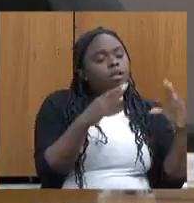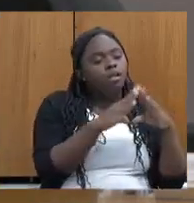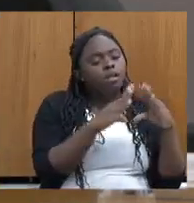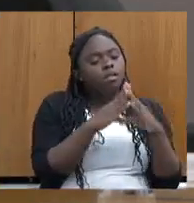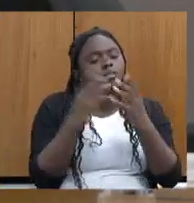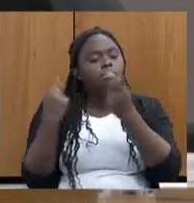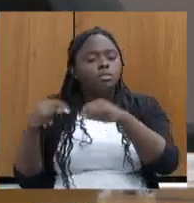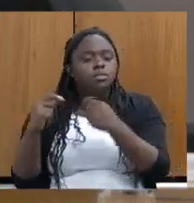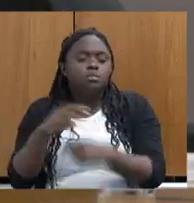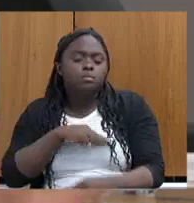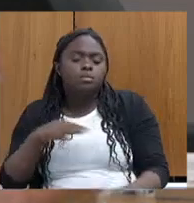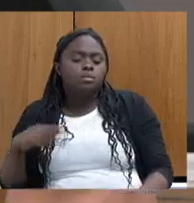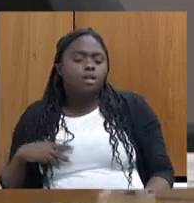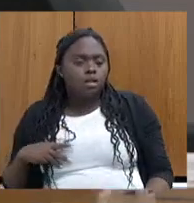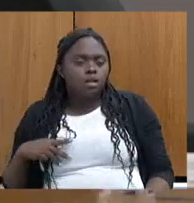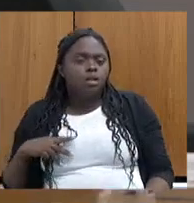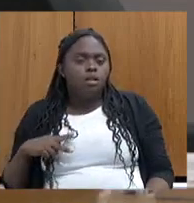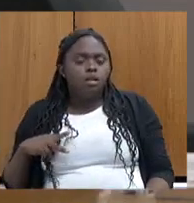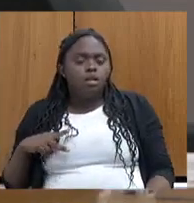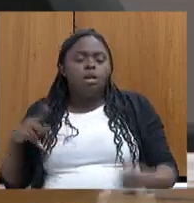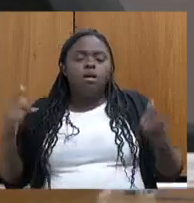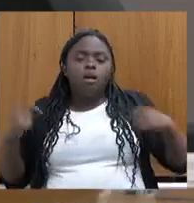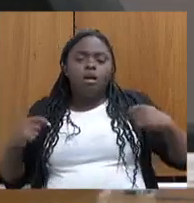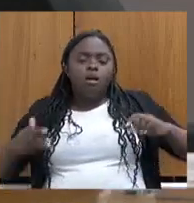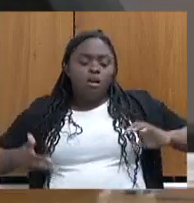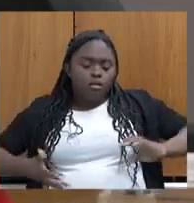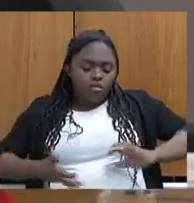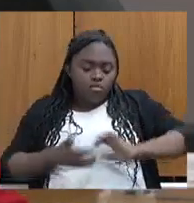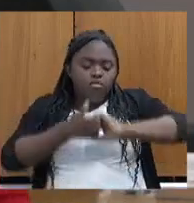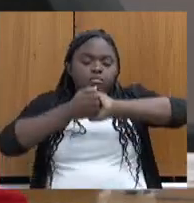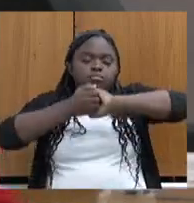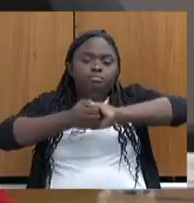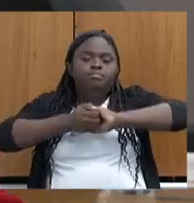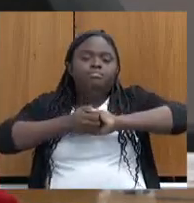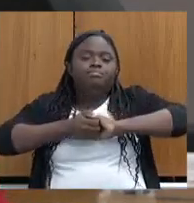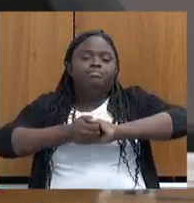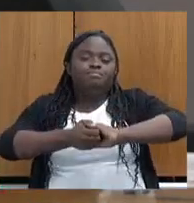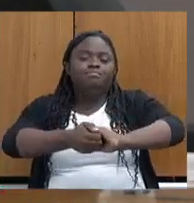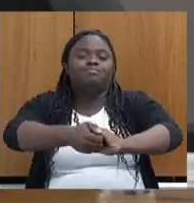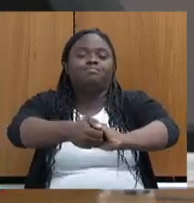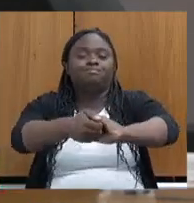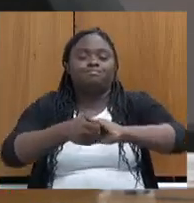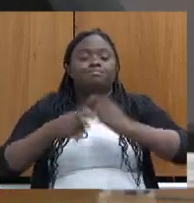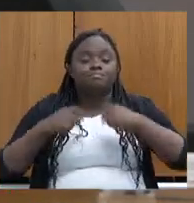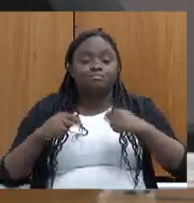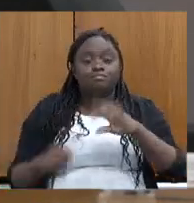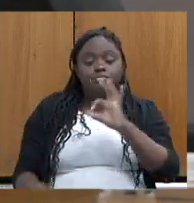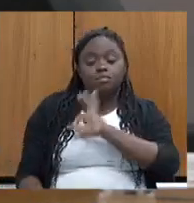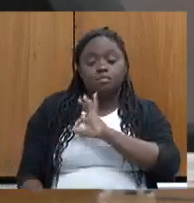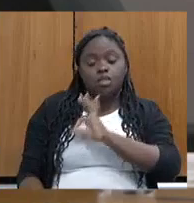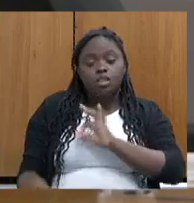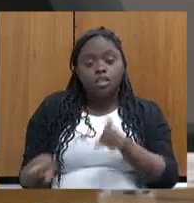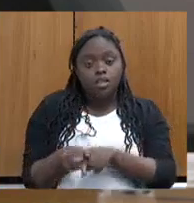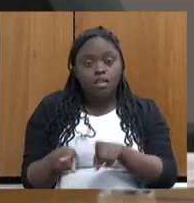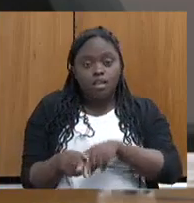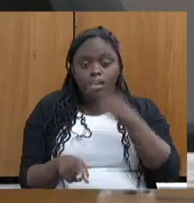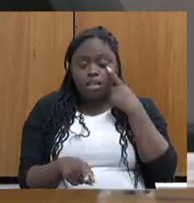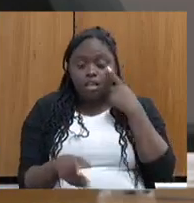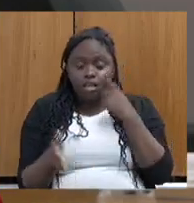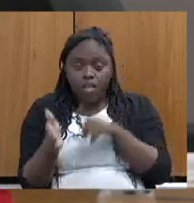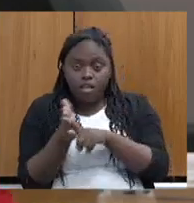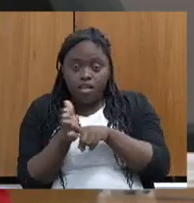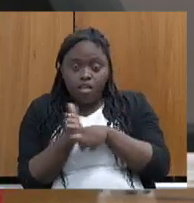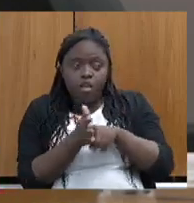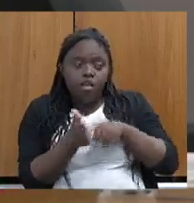Ministério Público, precisamos nos dar as mãos para combater, precisamos da polícia também, para ver os dados, para